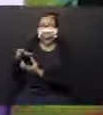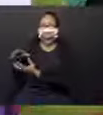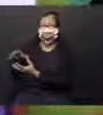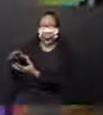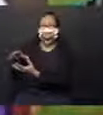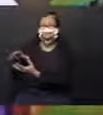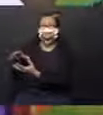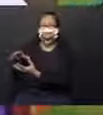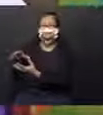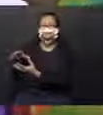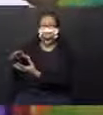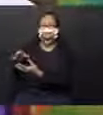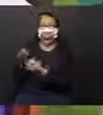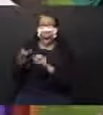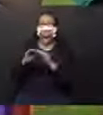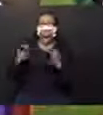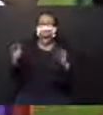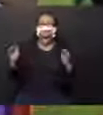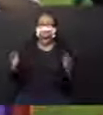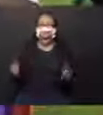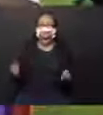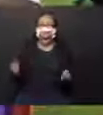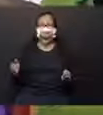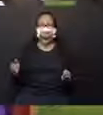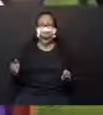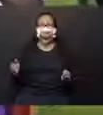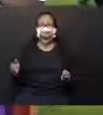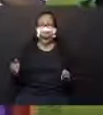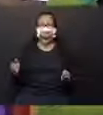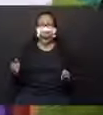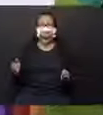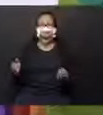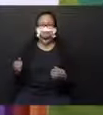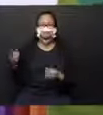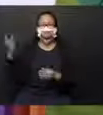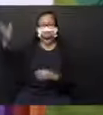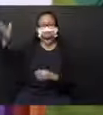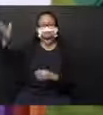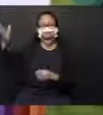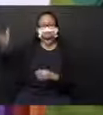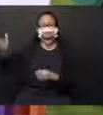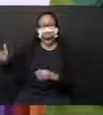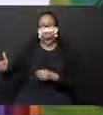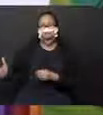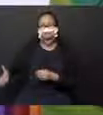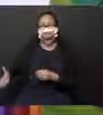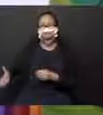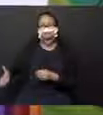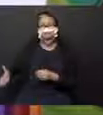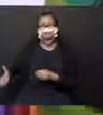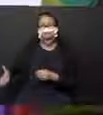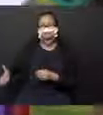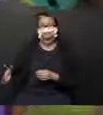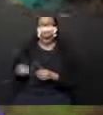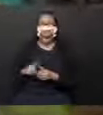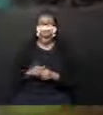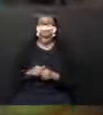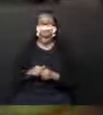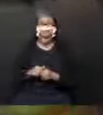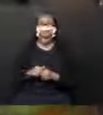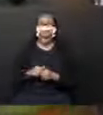projetada em uma superfície. Aparentemente, uma parede. Um objeto para bloquear.